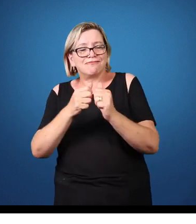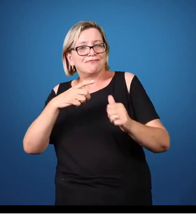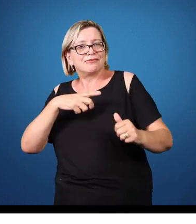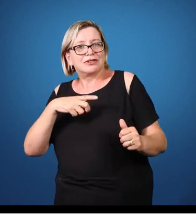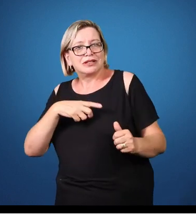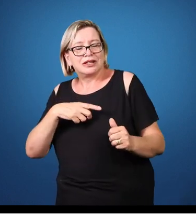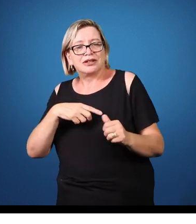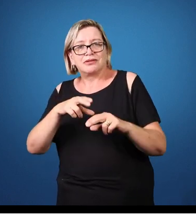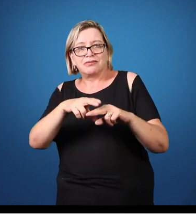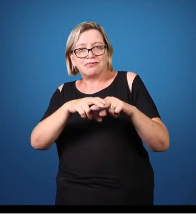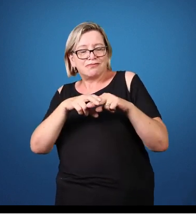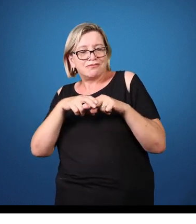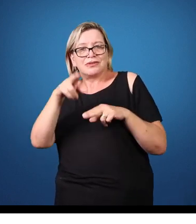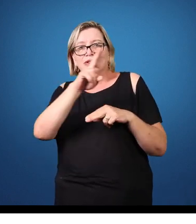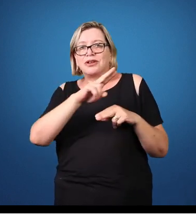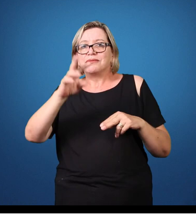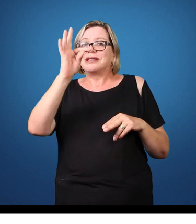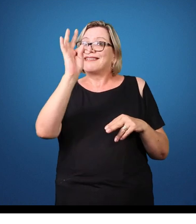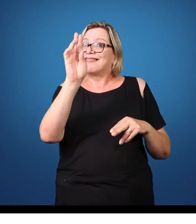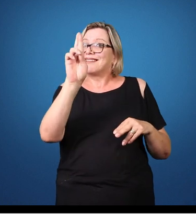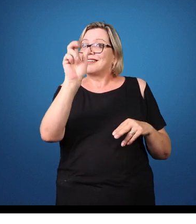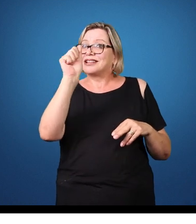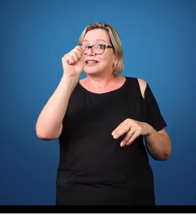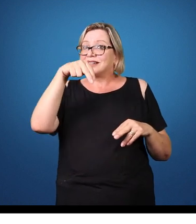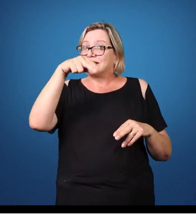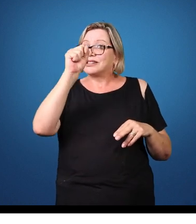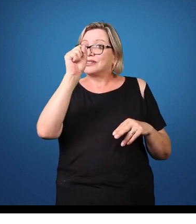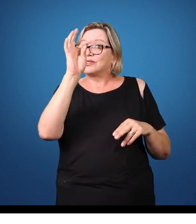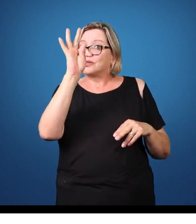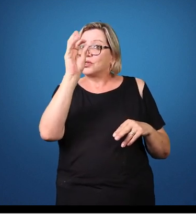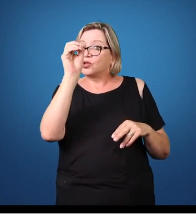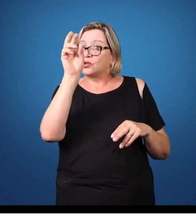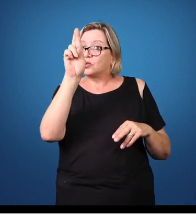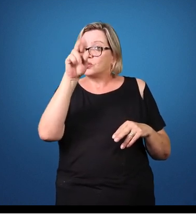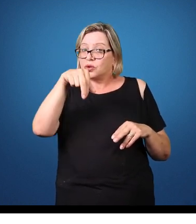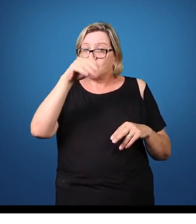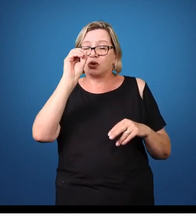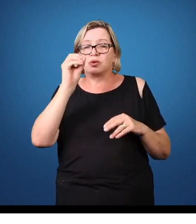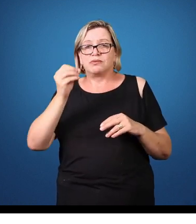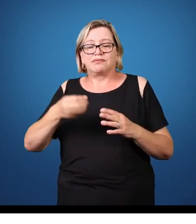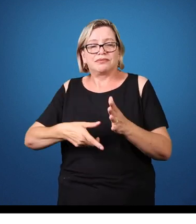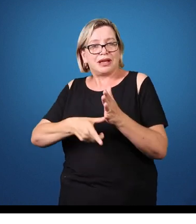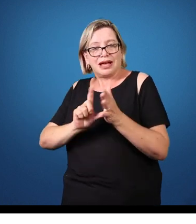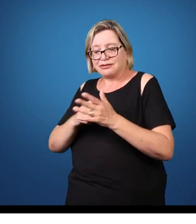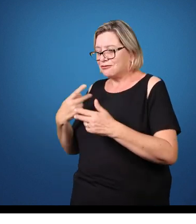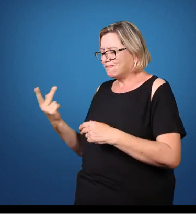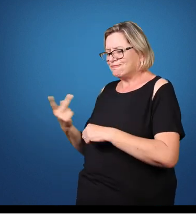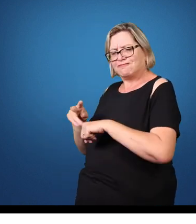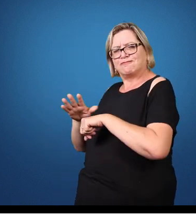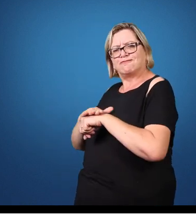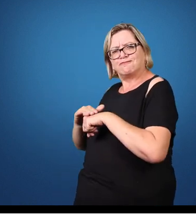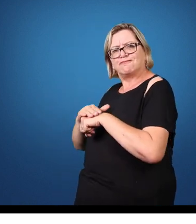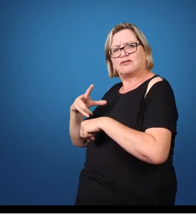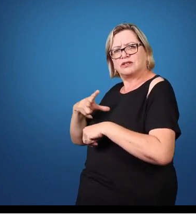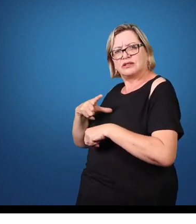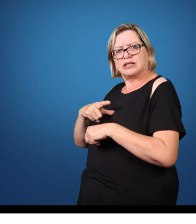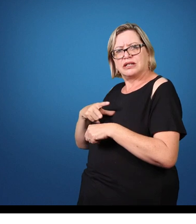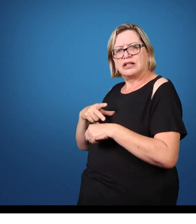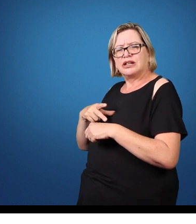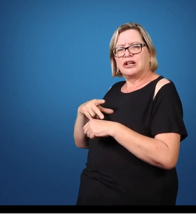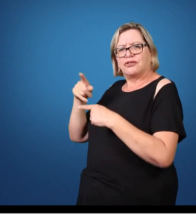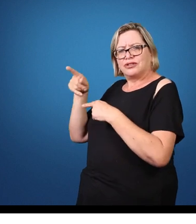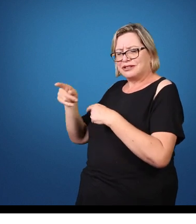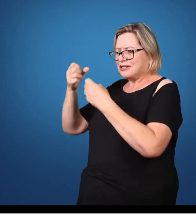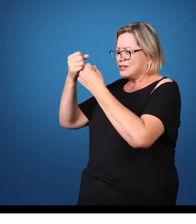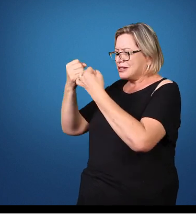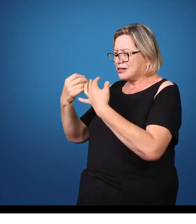fora do ar, você havia mencionado esse documento DSM e ponderou de novo agora. Explica pra gente o que